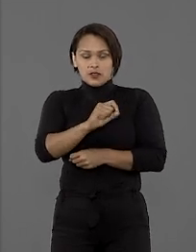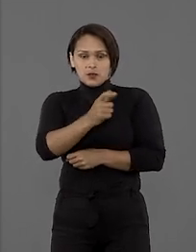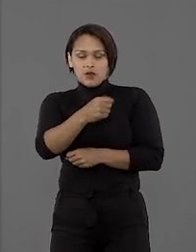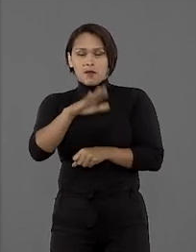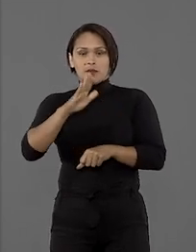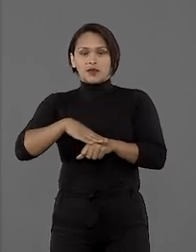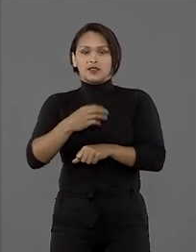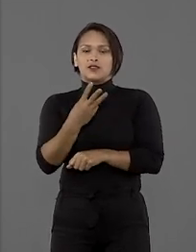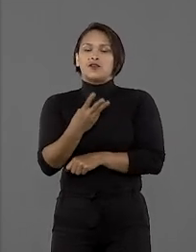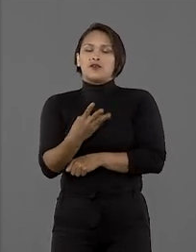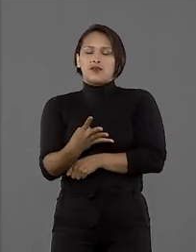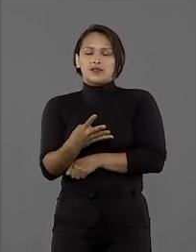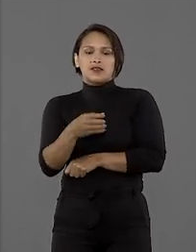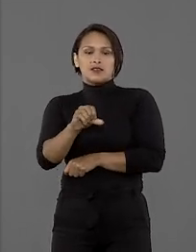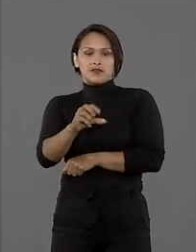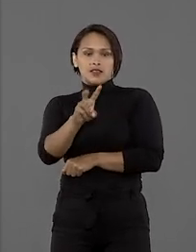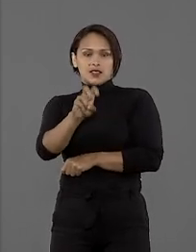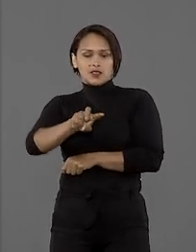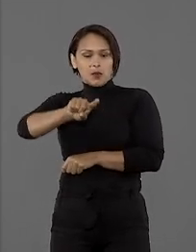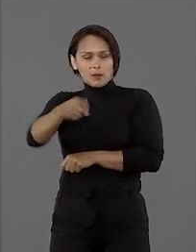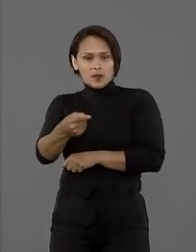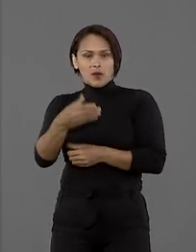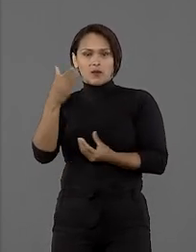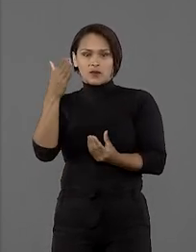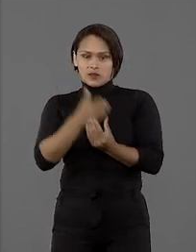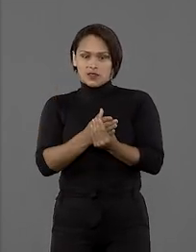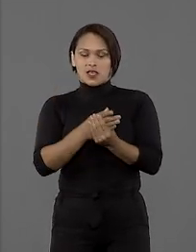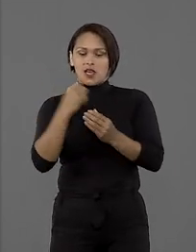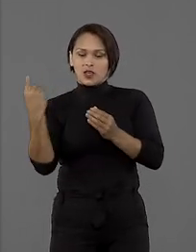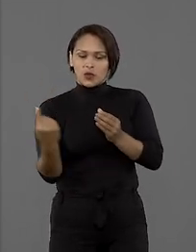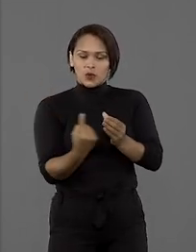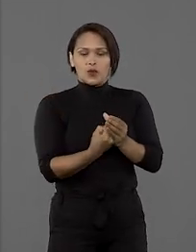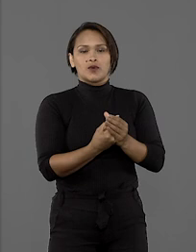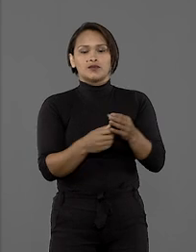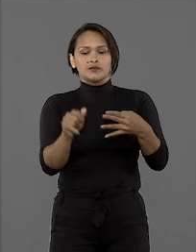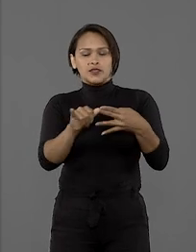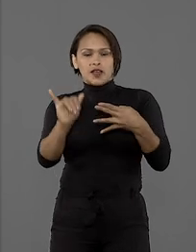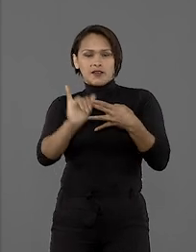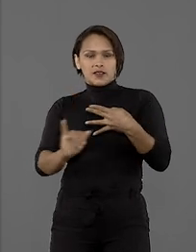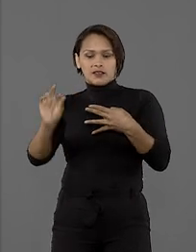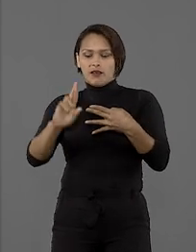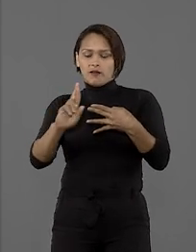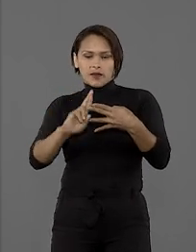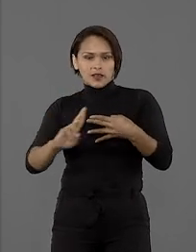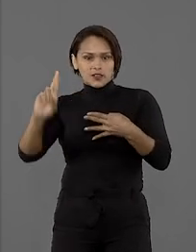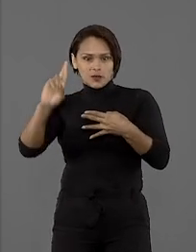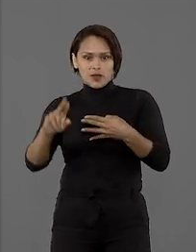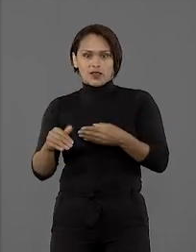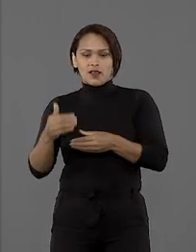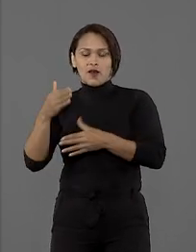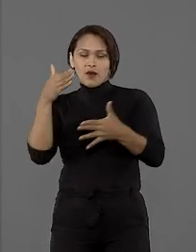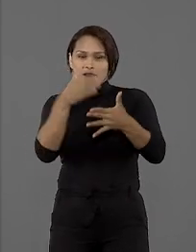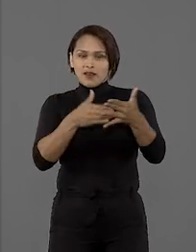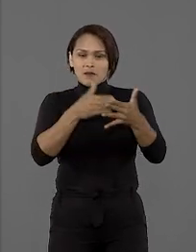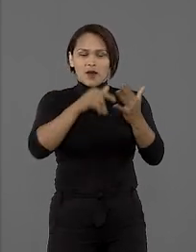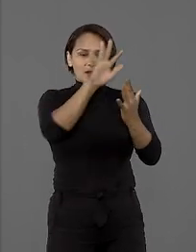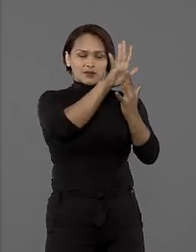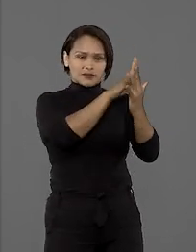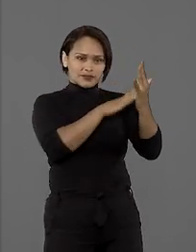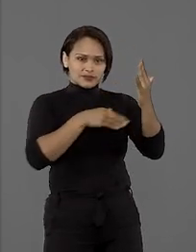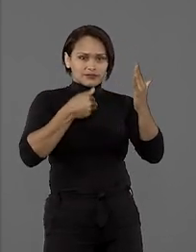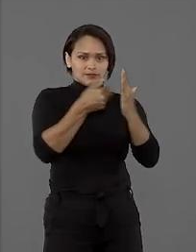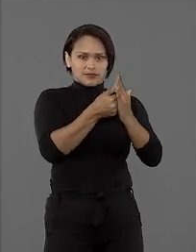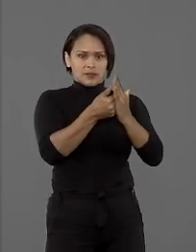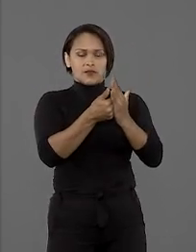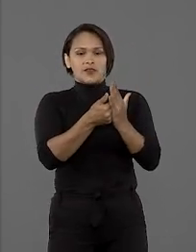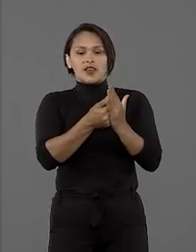julgados mais de 495 mil processos, incluindo agravos internos, regimentais e embargos de declaração.